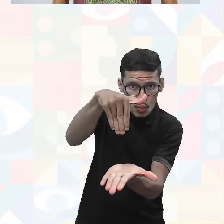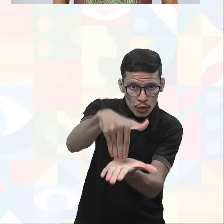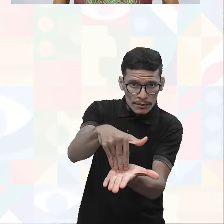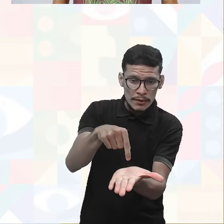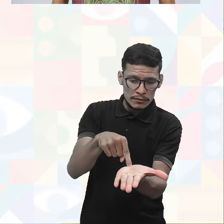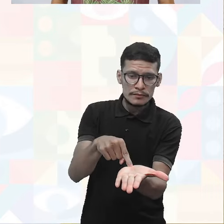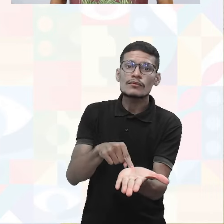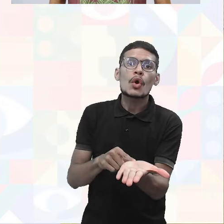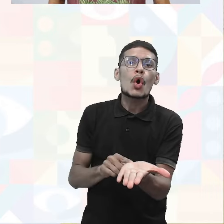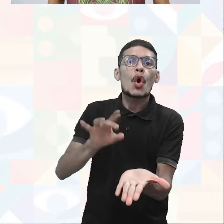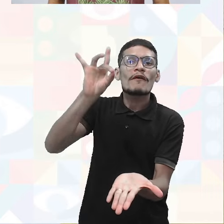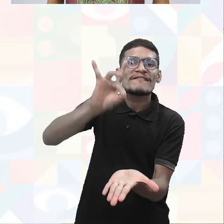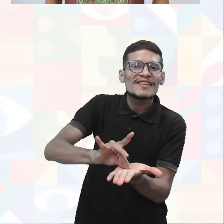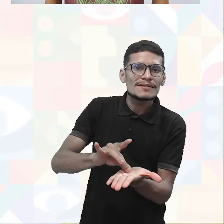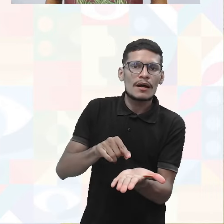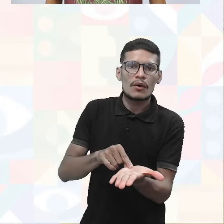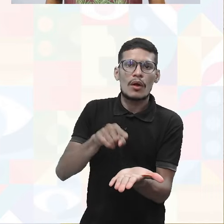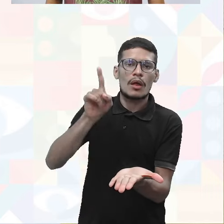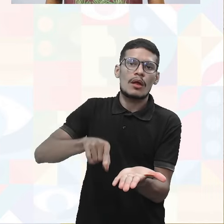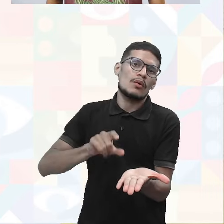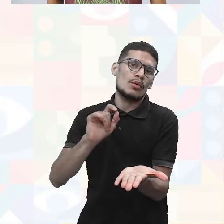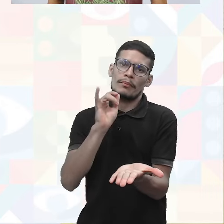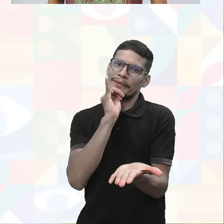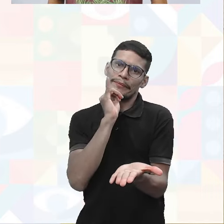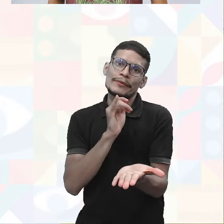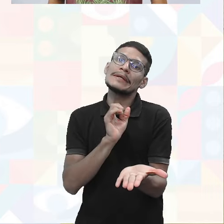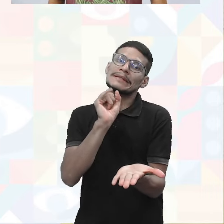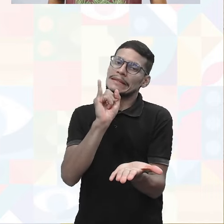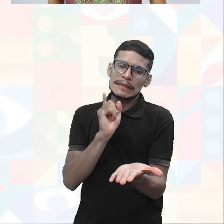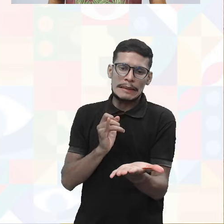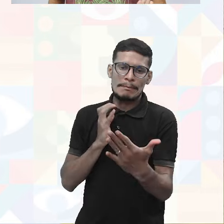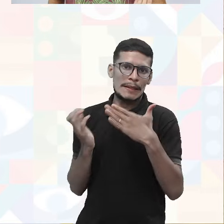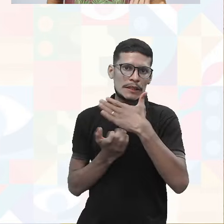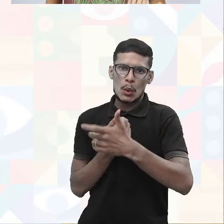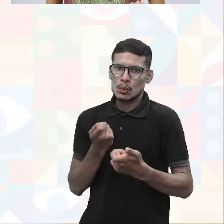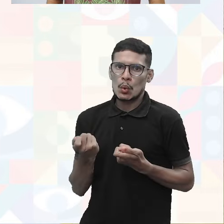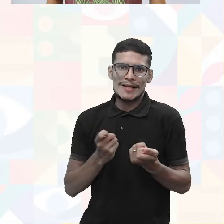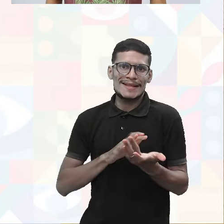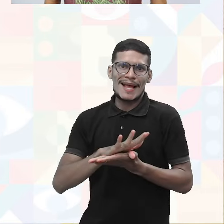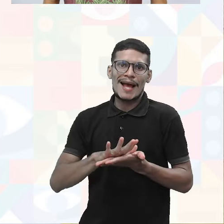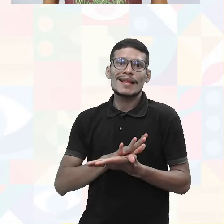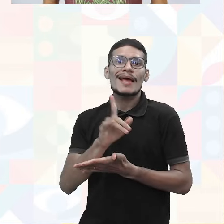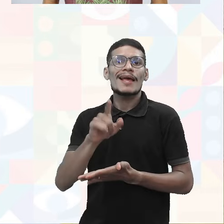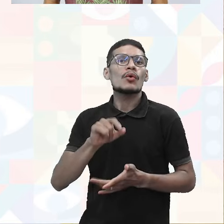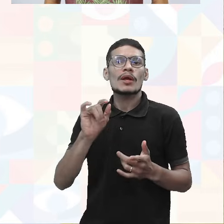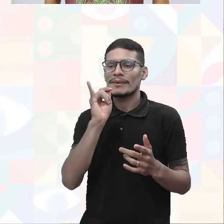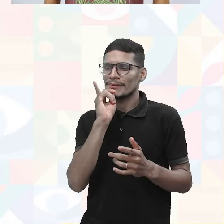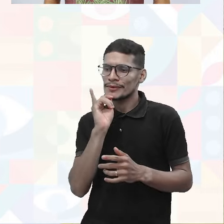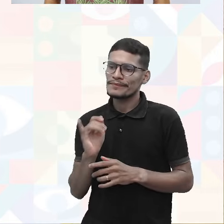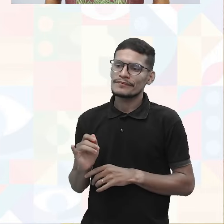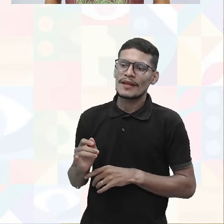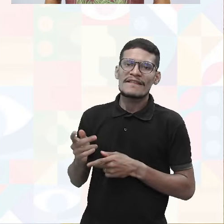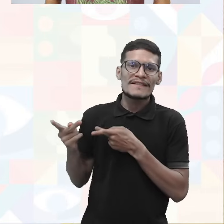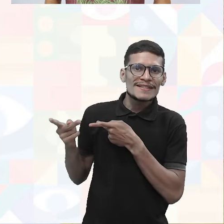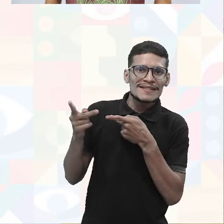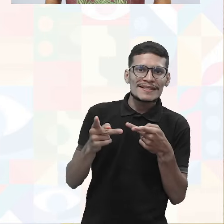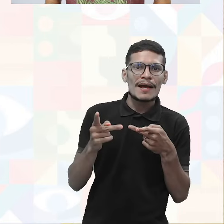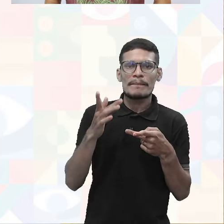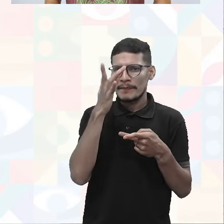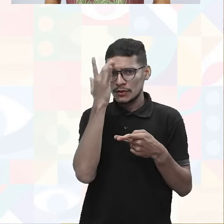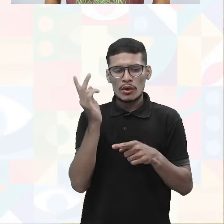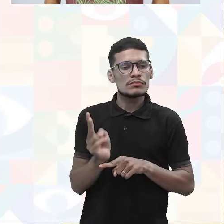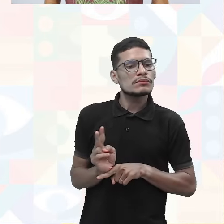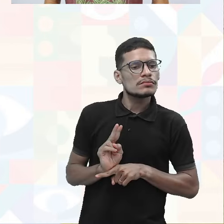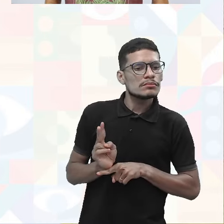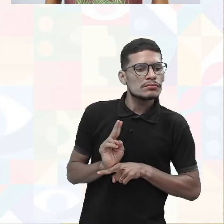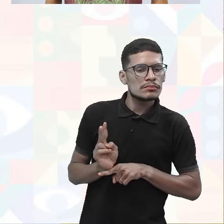a oficial, que aí é, no caso, uma situação da qual a empresa não tem controle, que seriam, no caso, as visitas dos órgãos de fiscalização. Então,